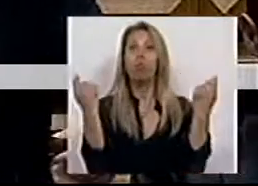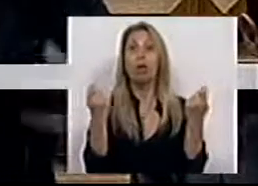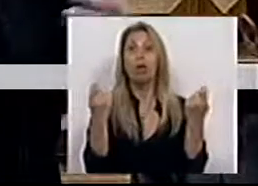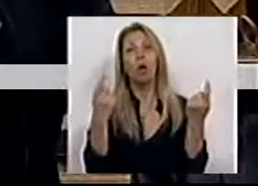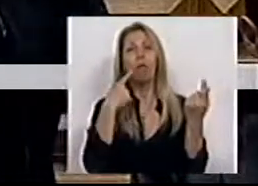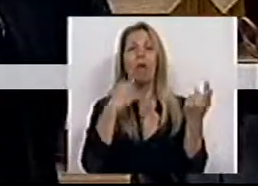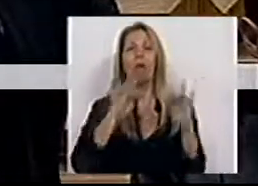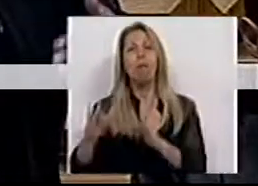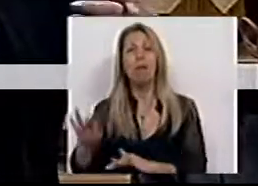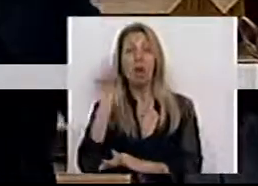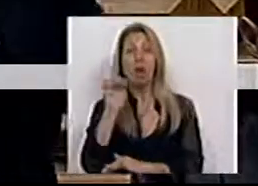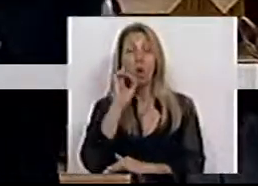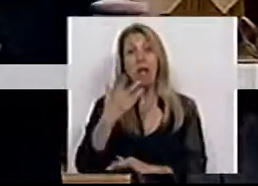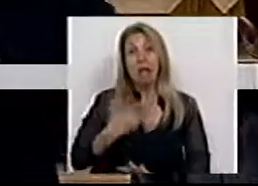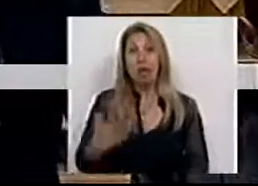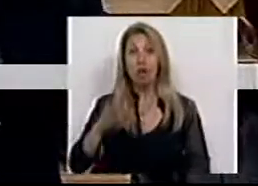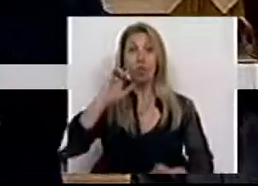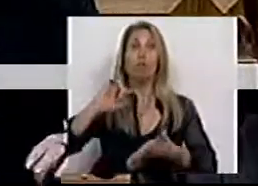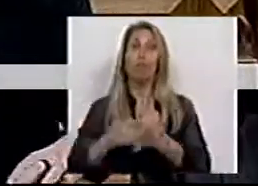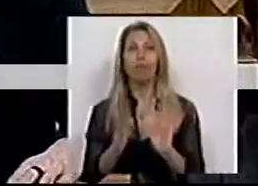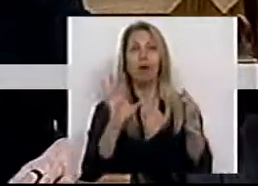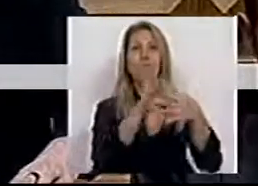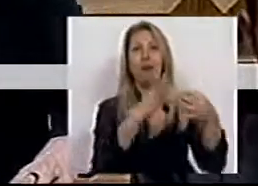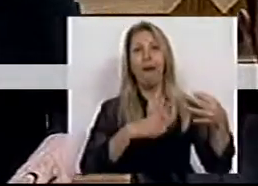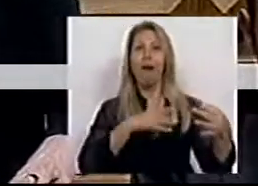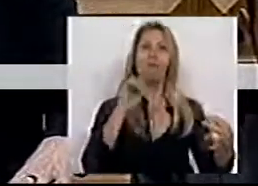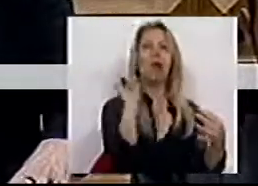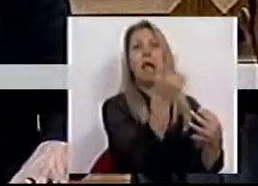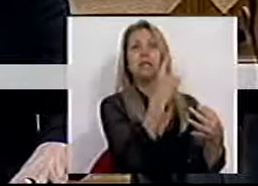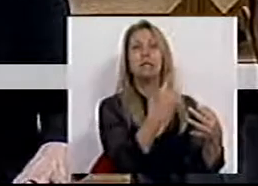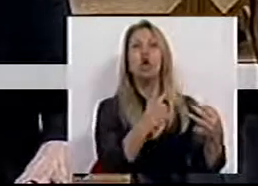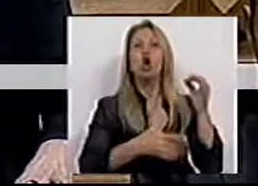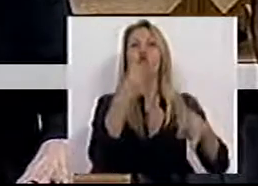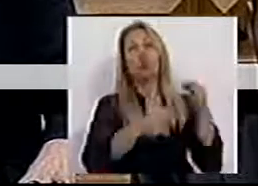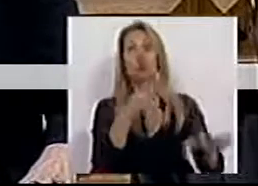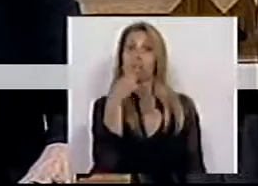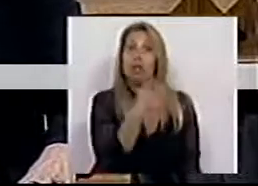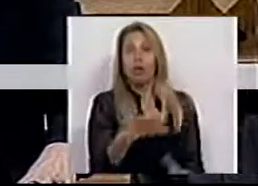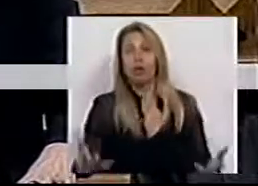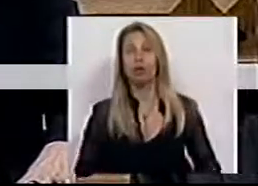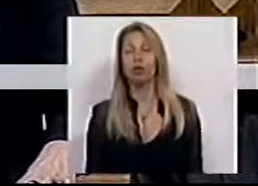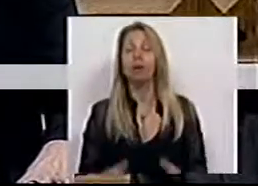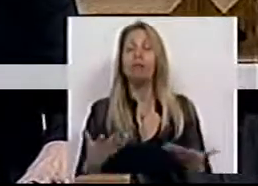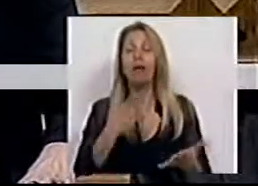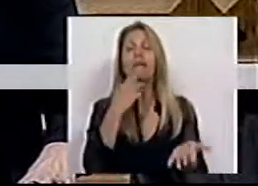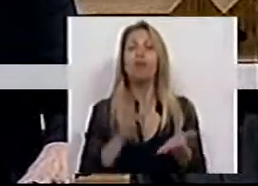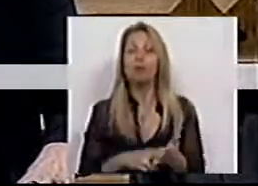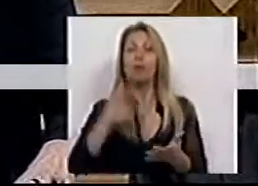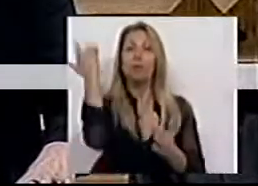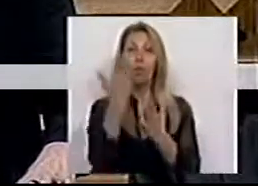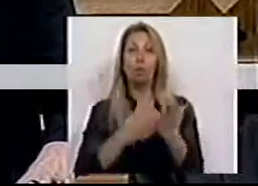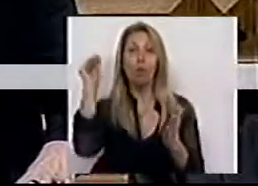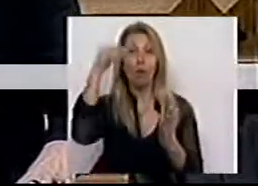fundamentais em nome de uma celeridade da justiça. A verdade é que a Constituição da República Portuguesa,